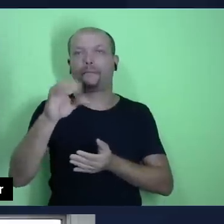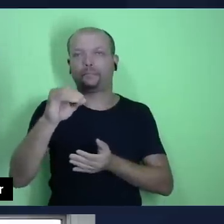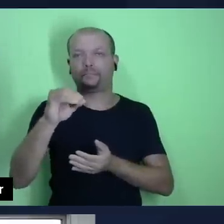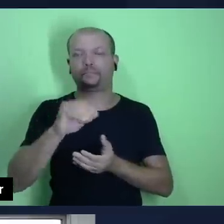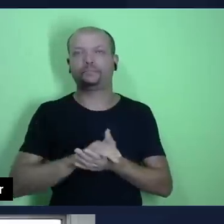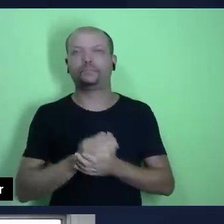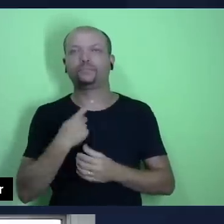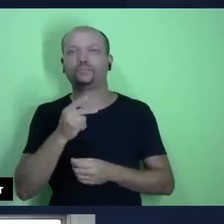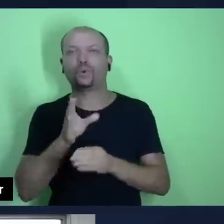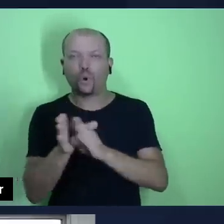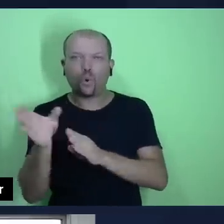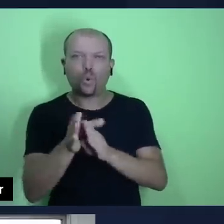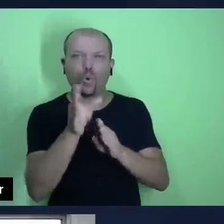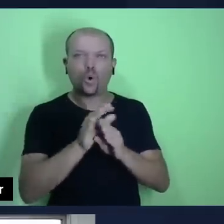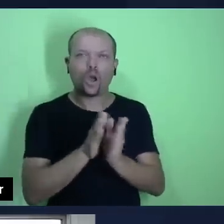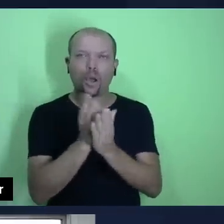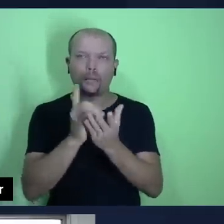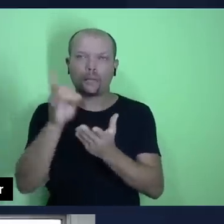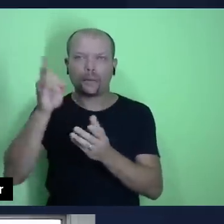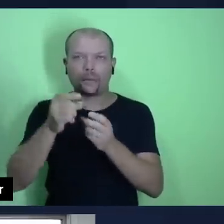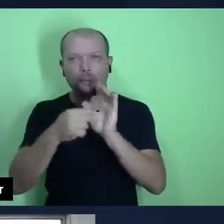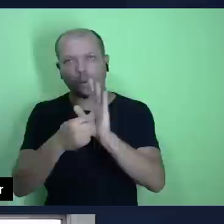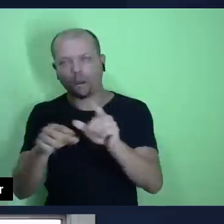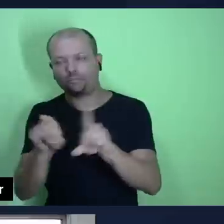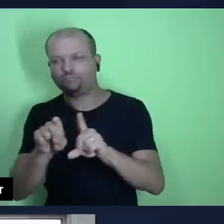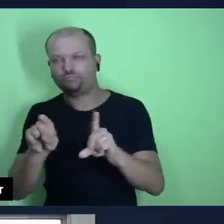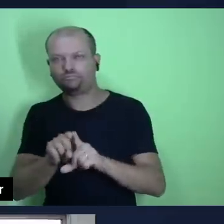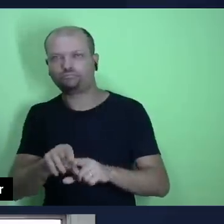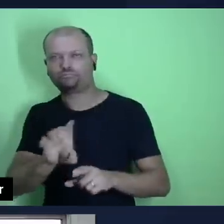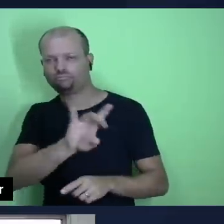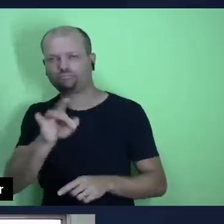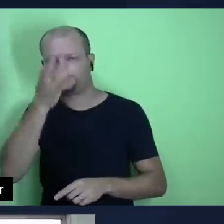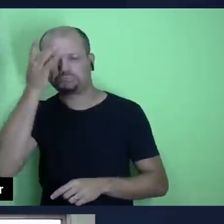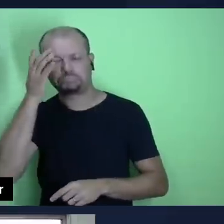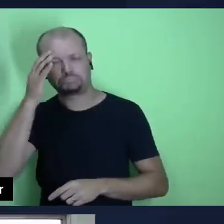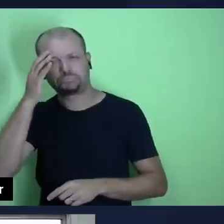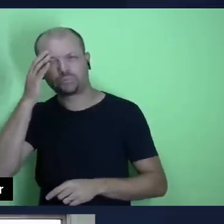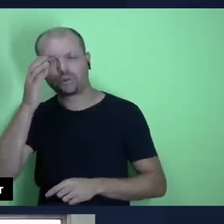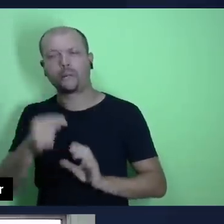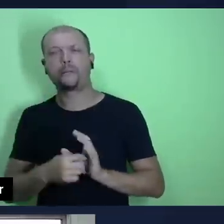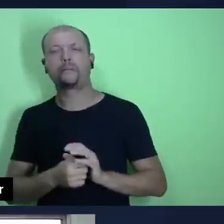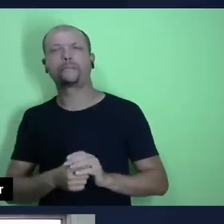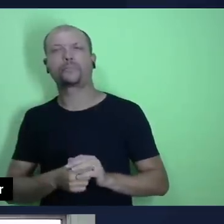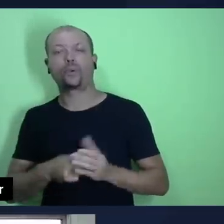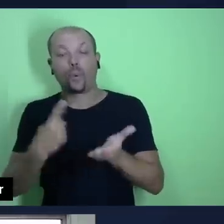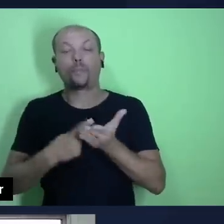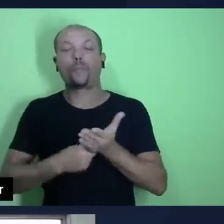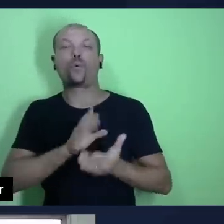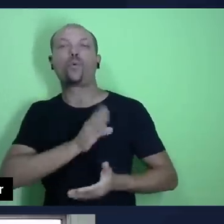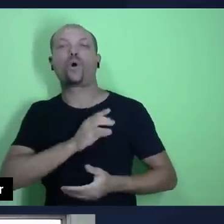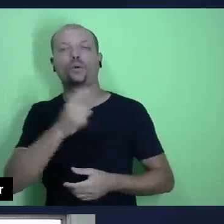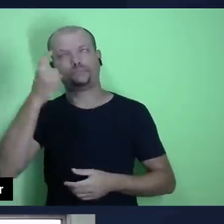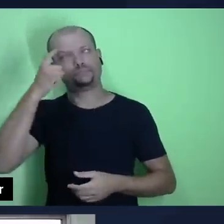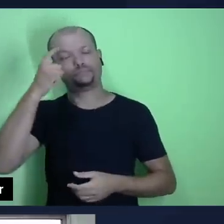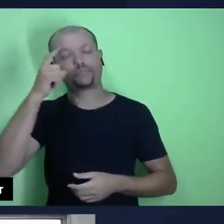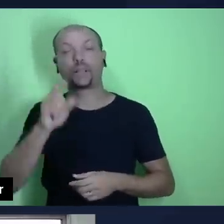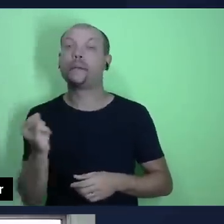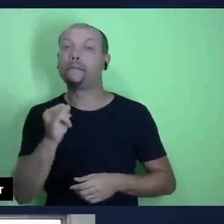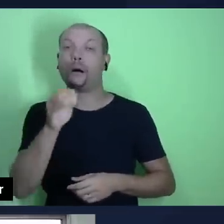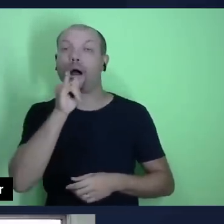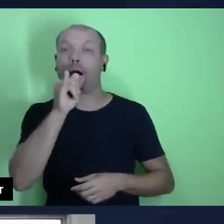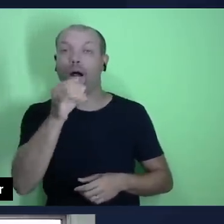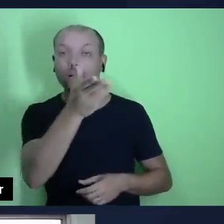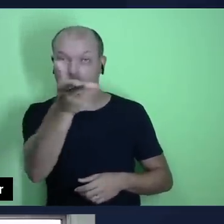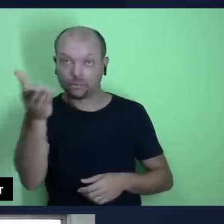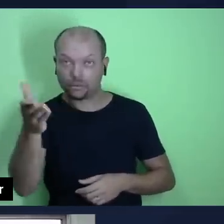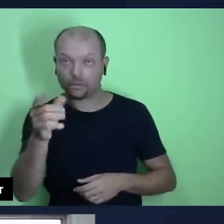orientamos conforme a Bíblia, que cada um defina no seu coração como a Bíblia mesmo apresenta essa informação. É só que é importante dizer a você que, por